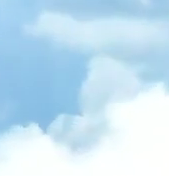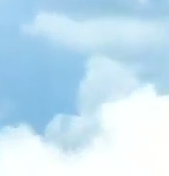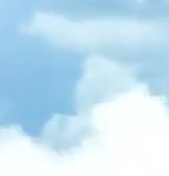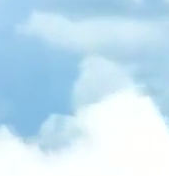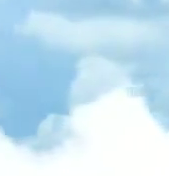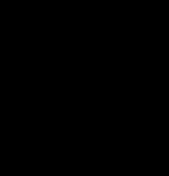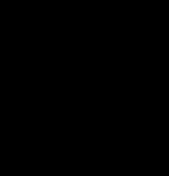Bom